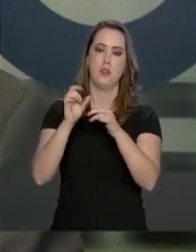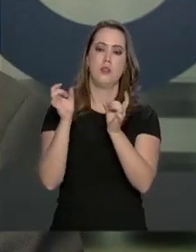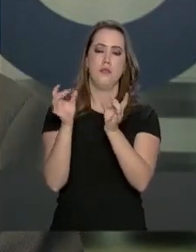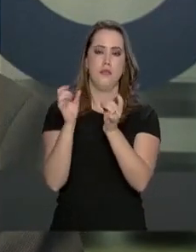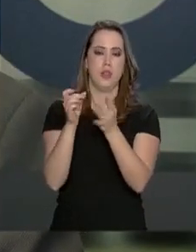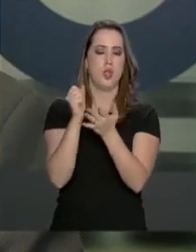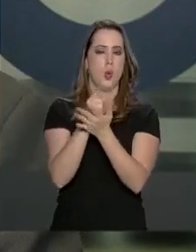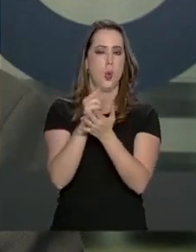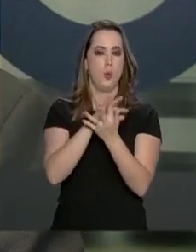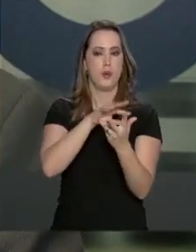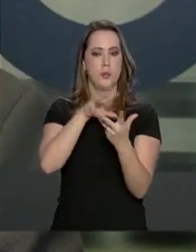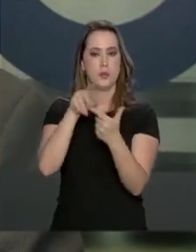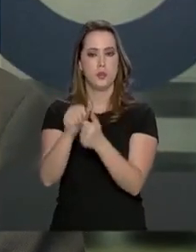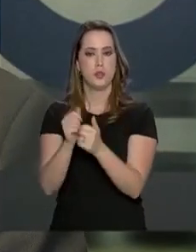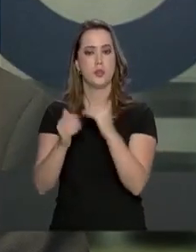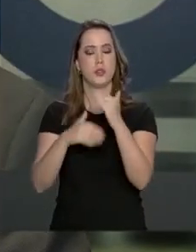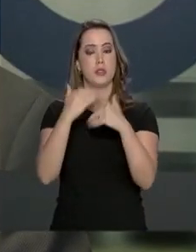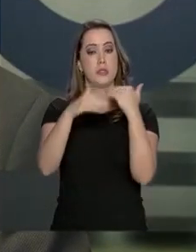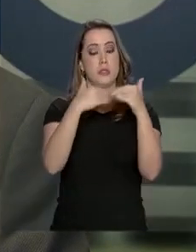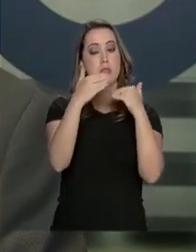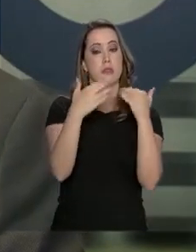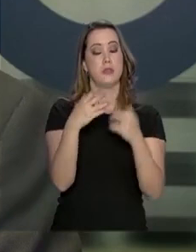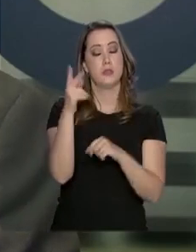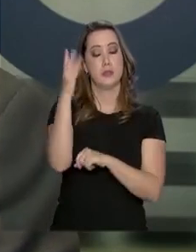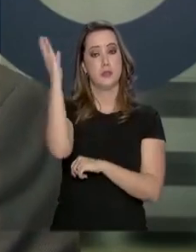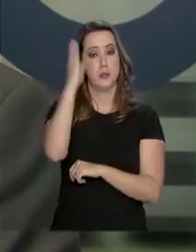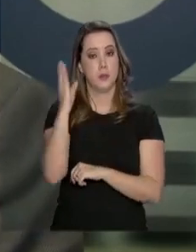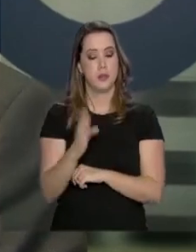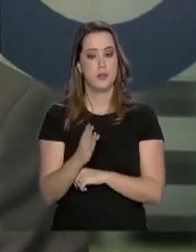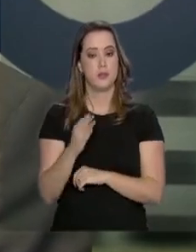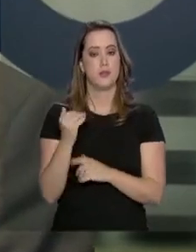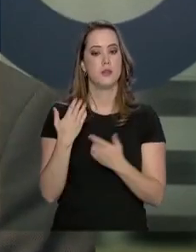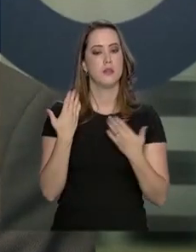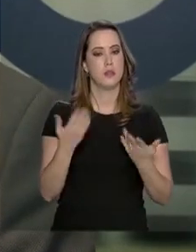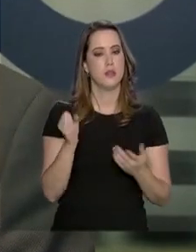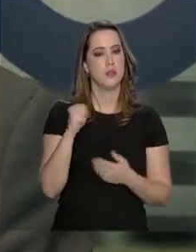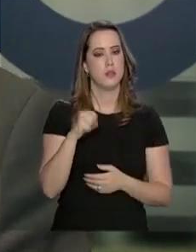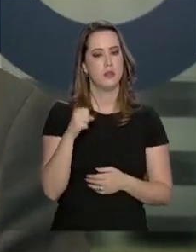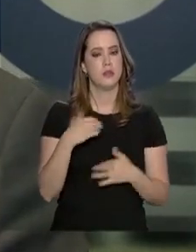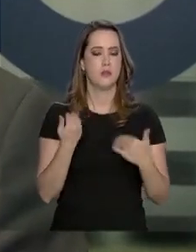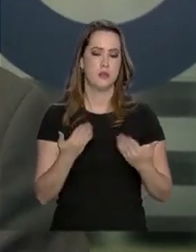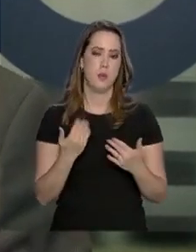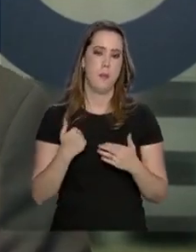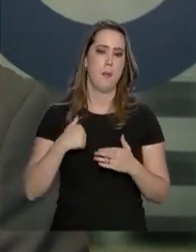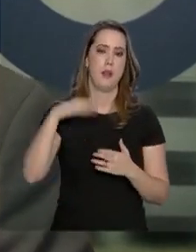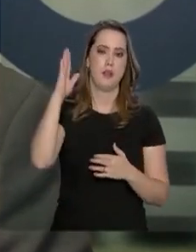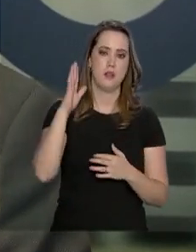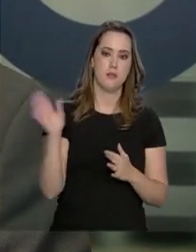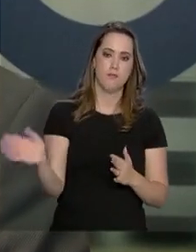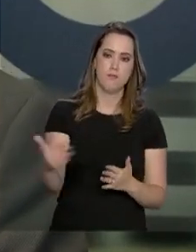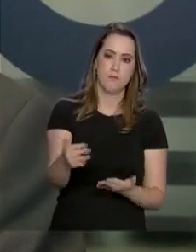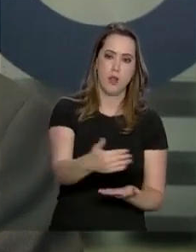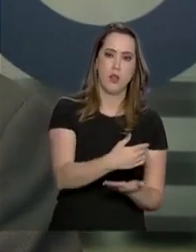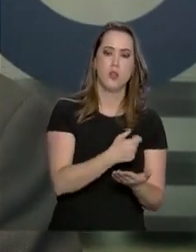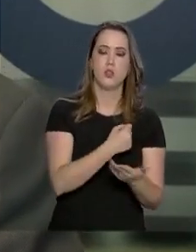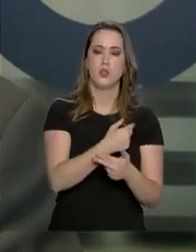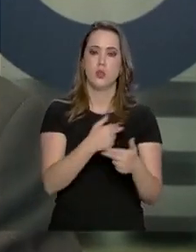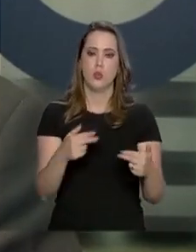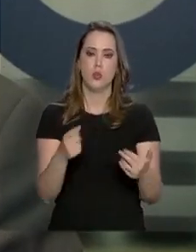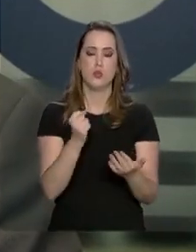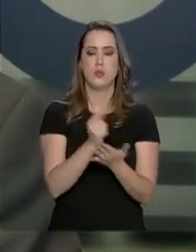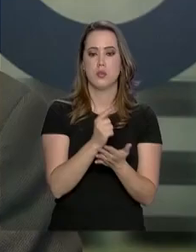comércio internacional, crescer as remessas para o Brasil, logicamente com isso aumentando o volume de encomendas